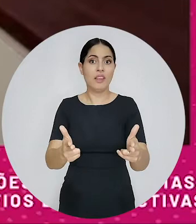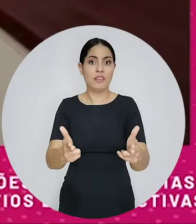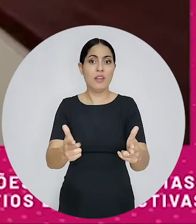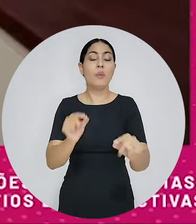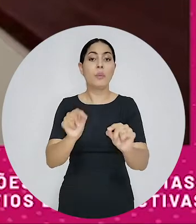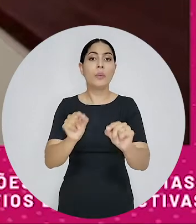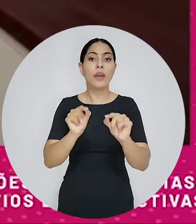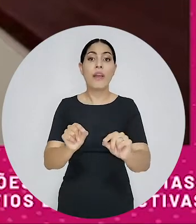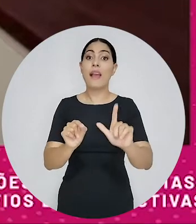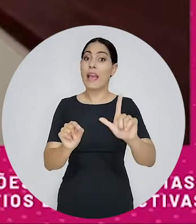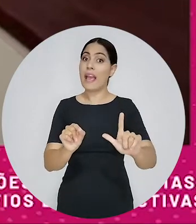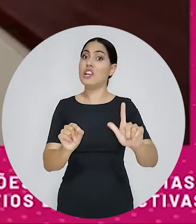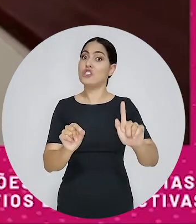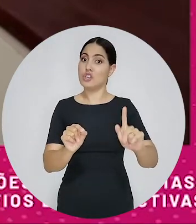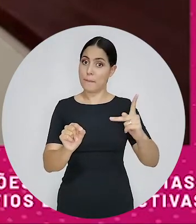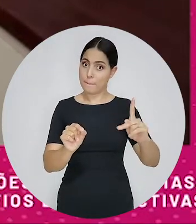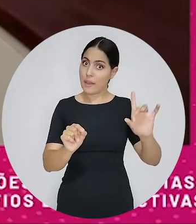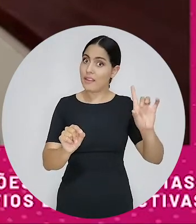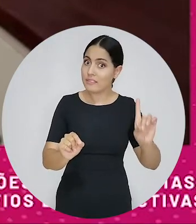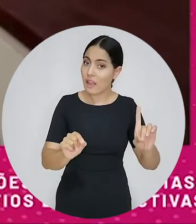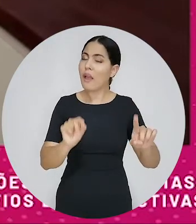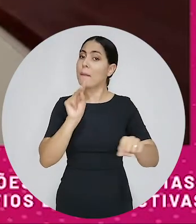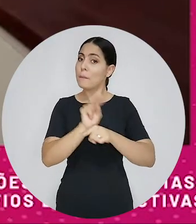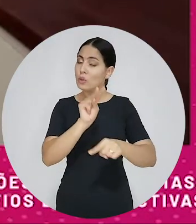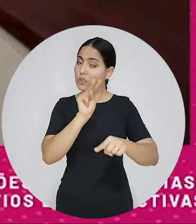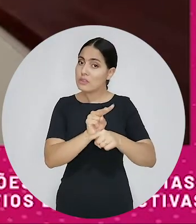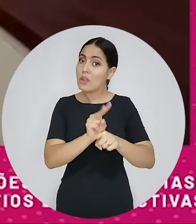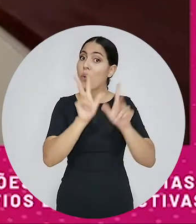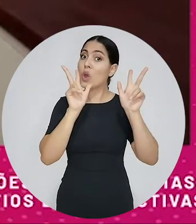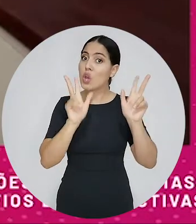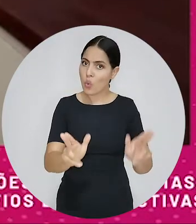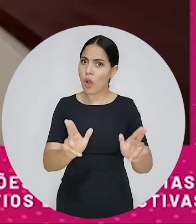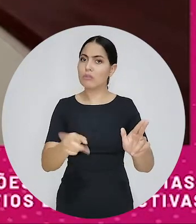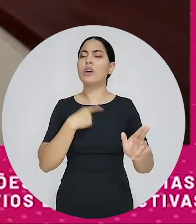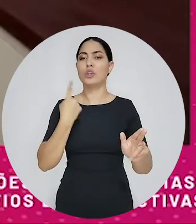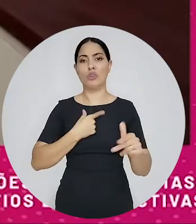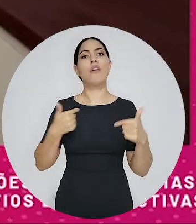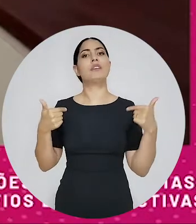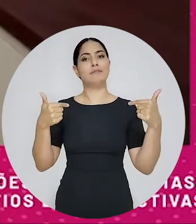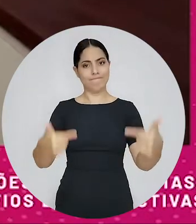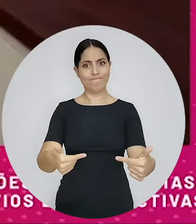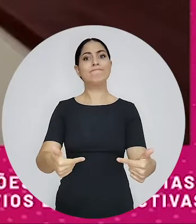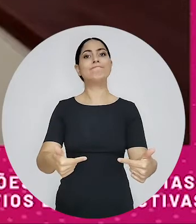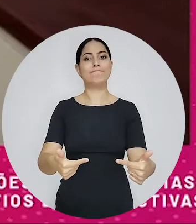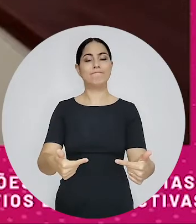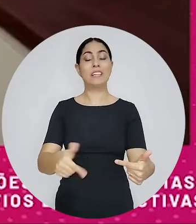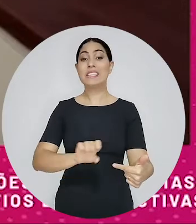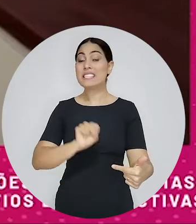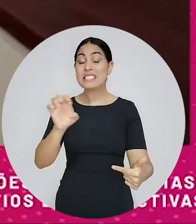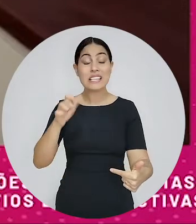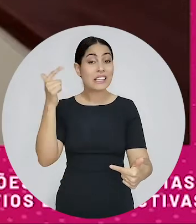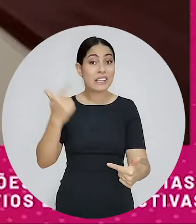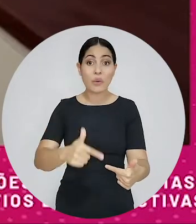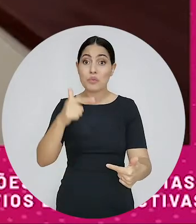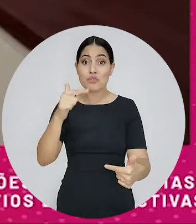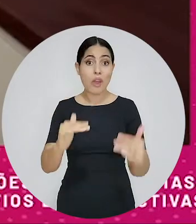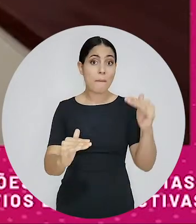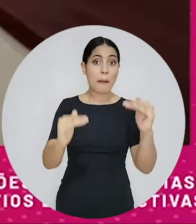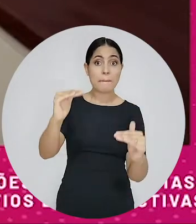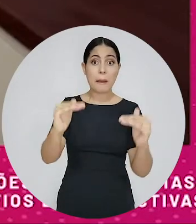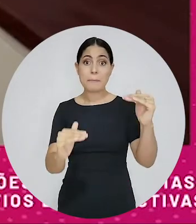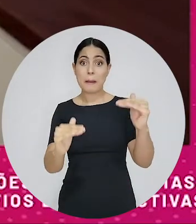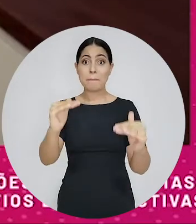estamos conseguindo fazer com a proteção de dados. Se não for uma organização, uma regulação multinível, não vai